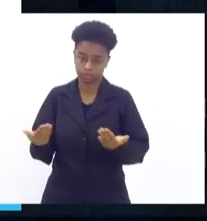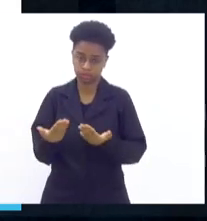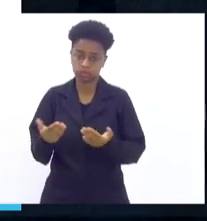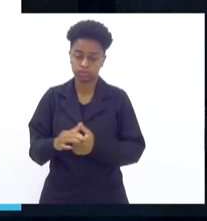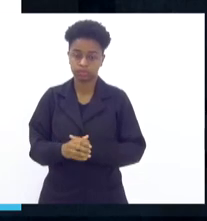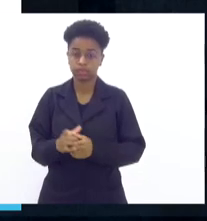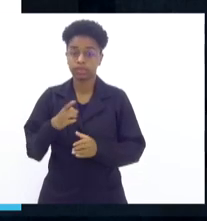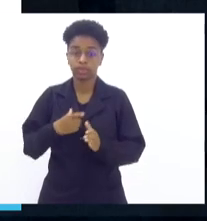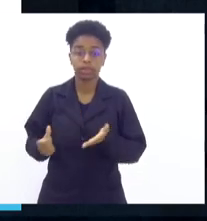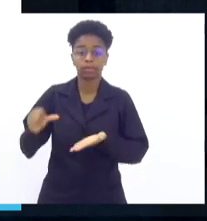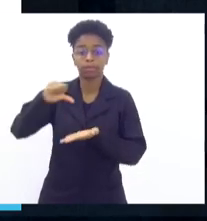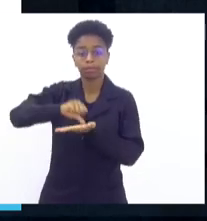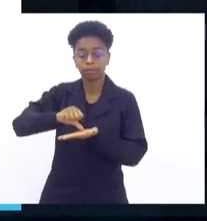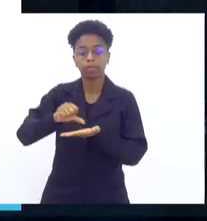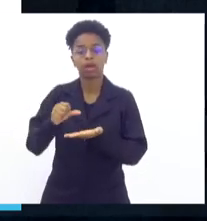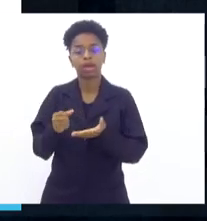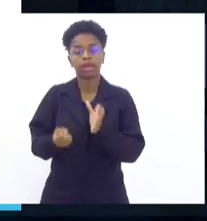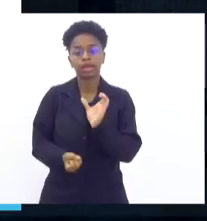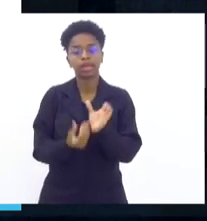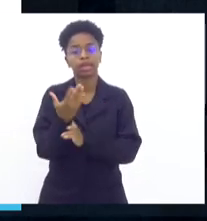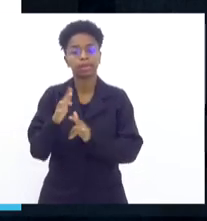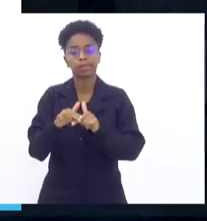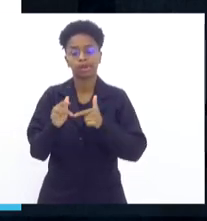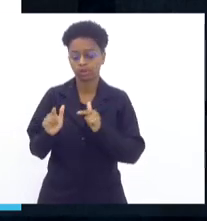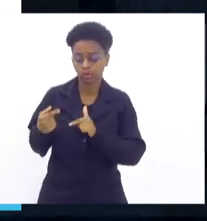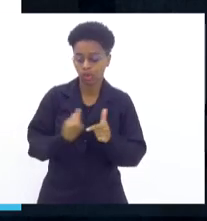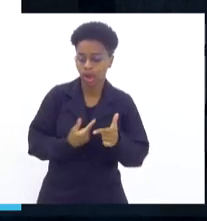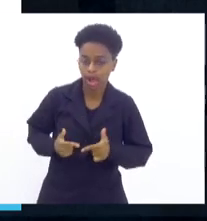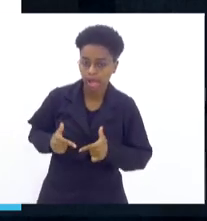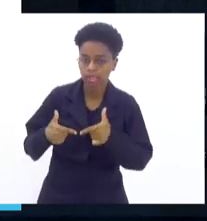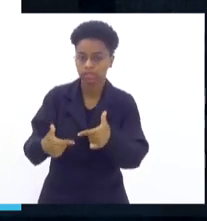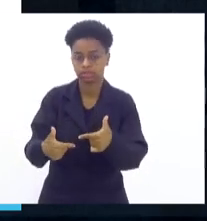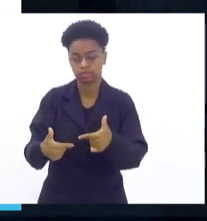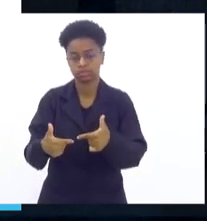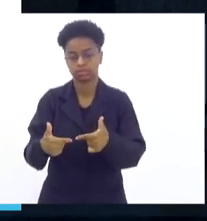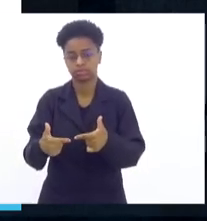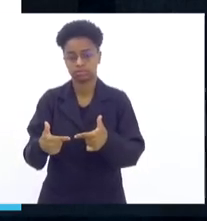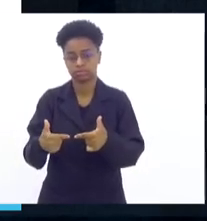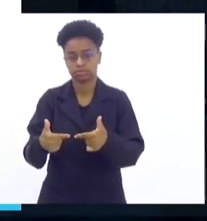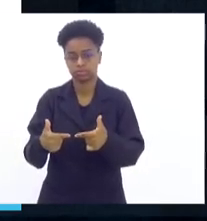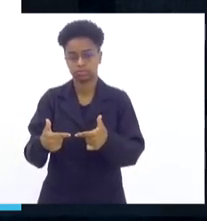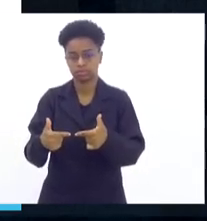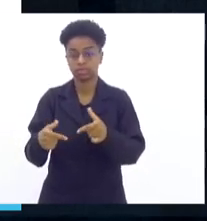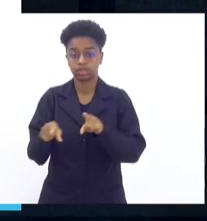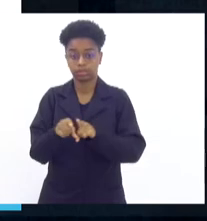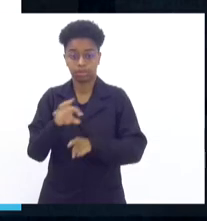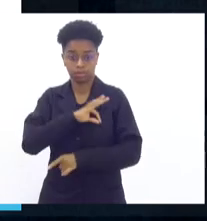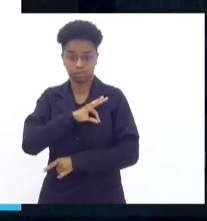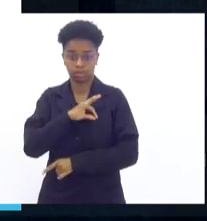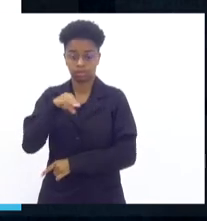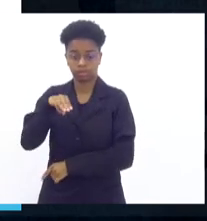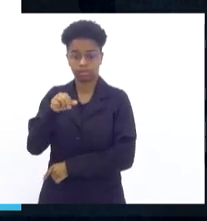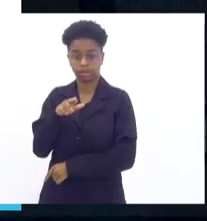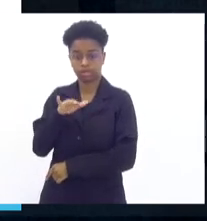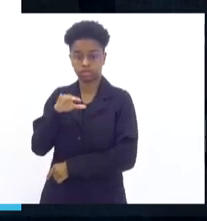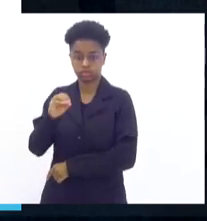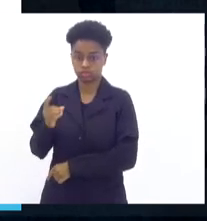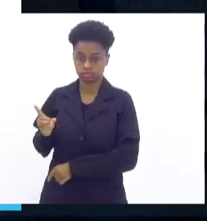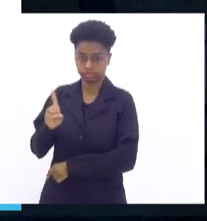construída após uma ação exitosa nossa, que o delegado Márcio Galberto esteve lá